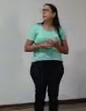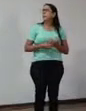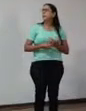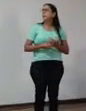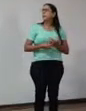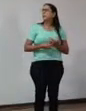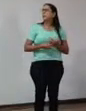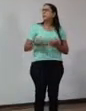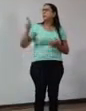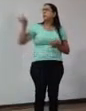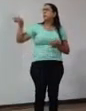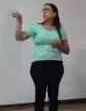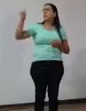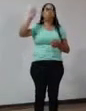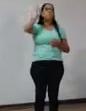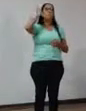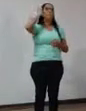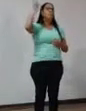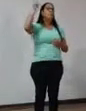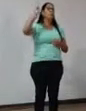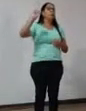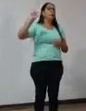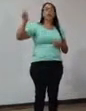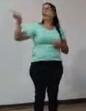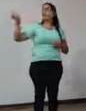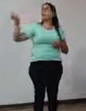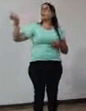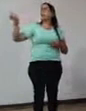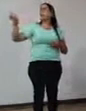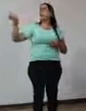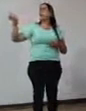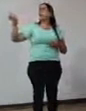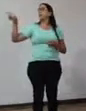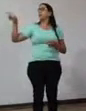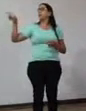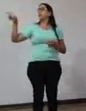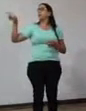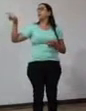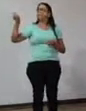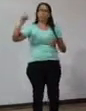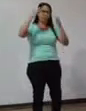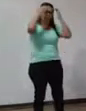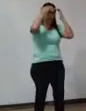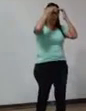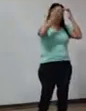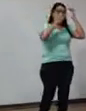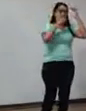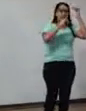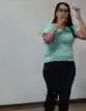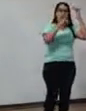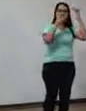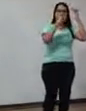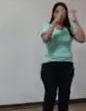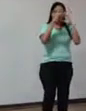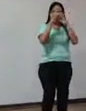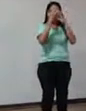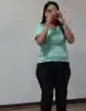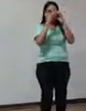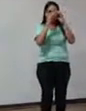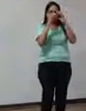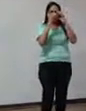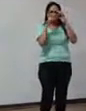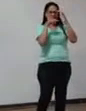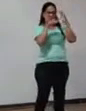Aqui é só para dar uma ideia. Então, os neurônios se reclamando que tem umas células